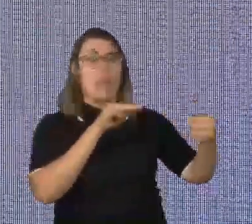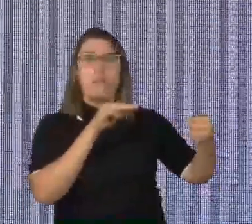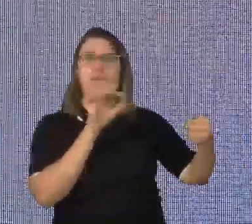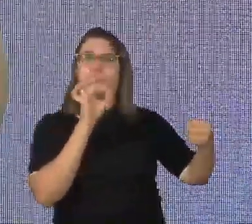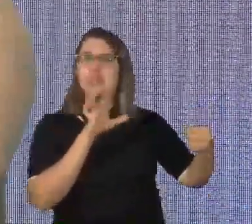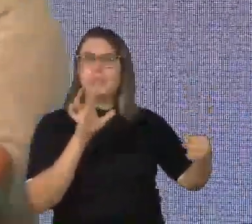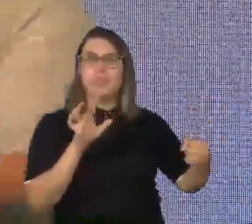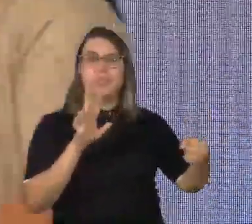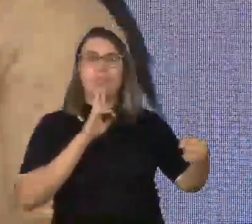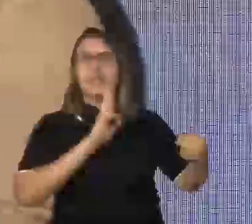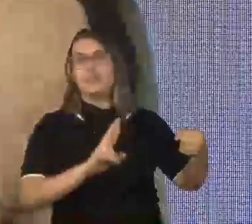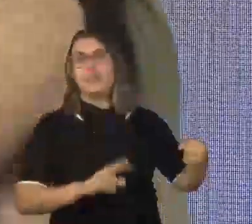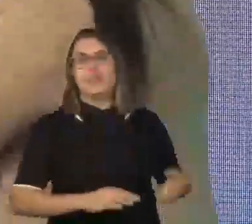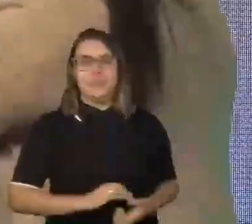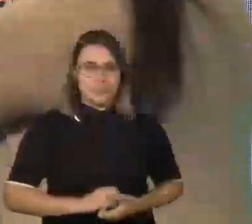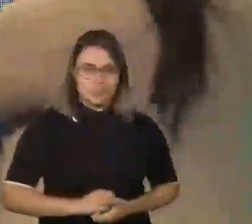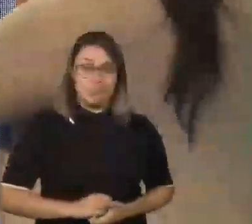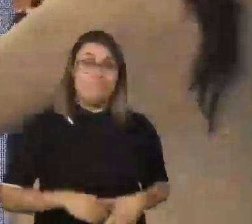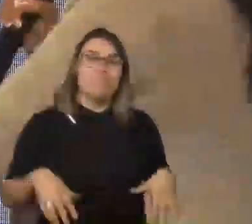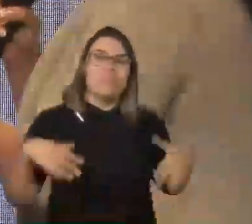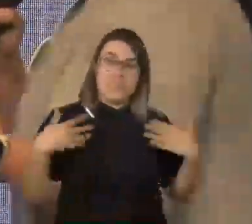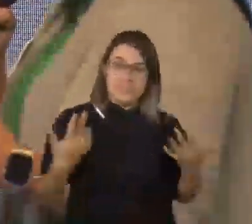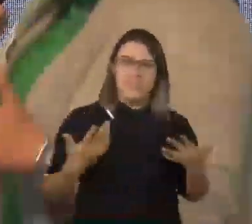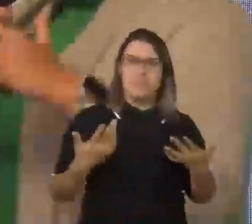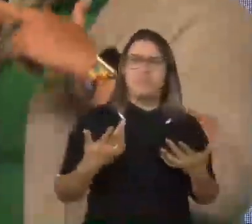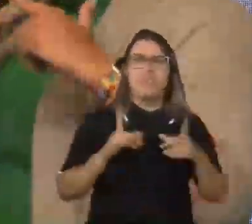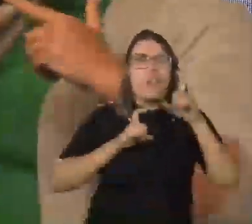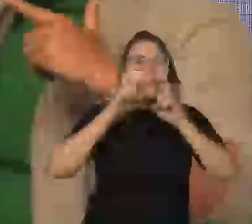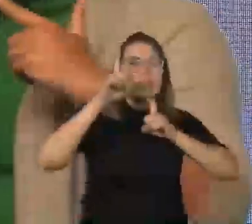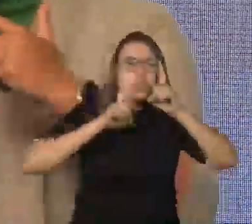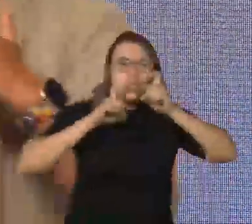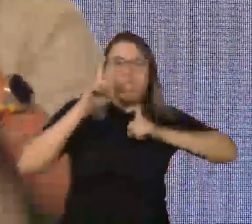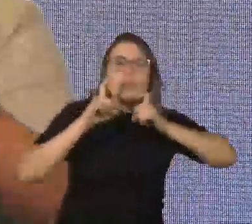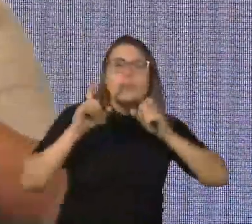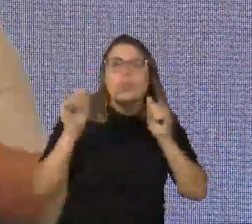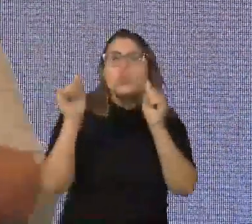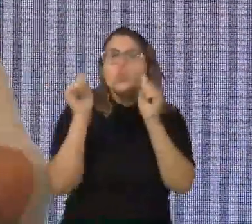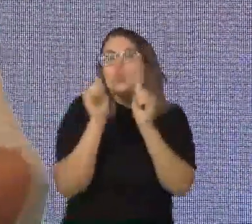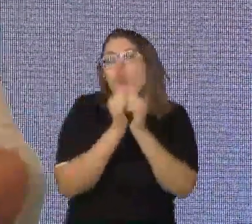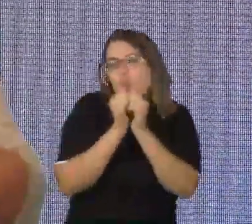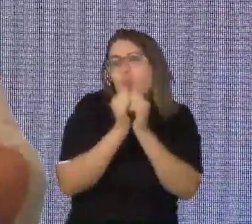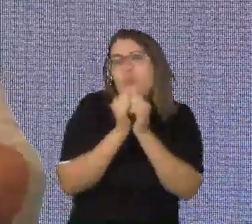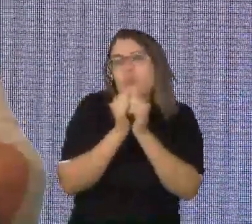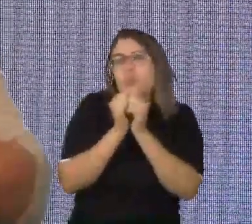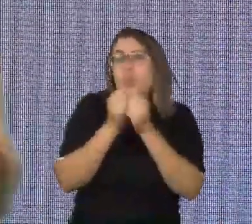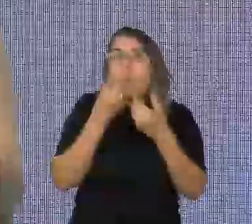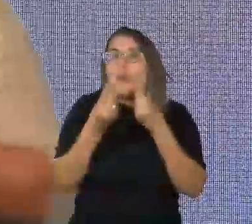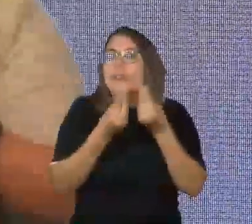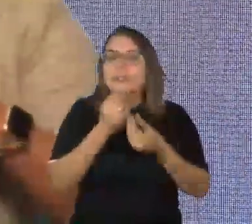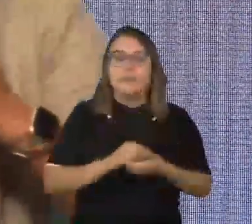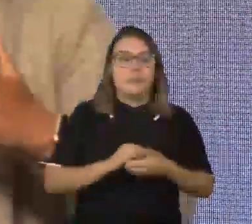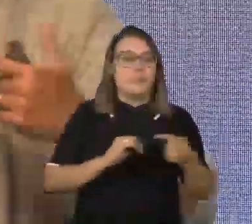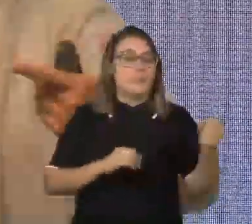e dar a resposta. Quando a gente vem para o comando de expressividade, ele pode estar junto do comando da receptividade. Ela